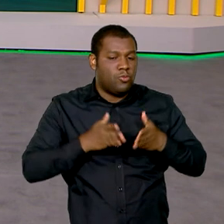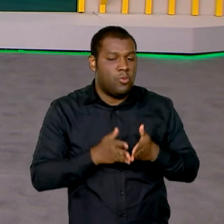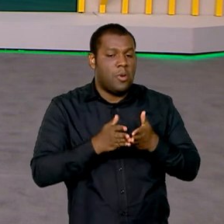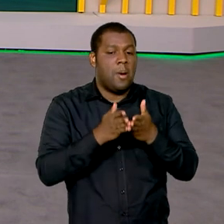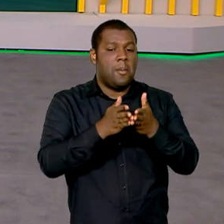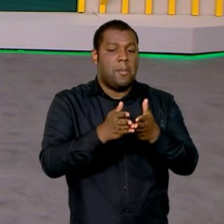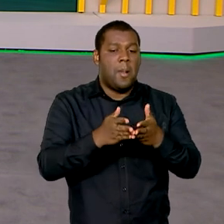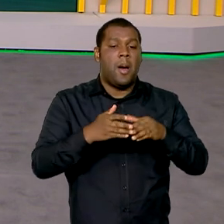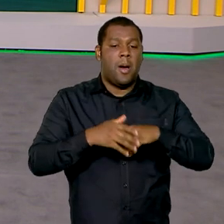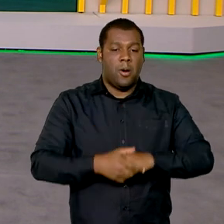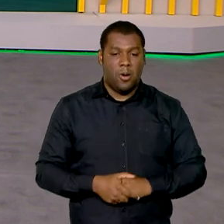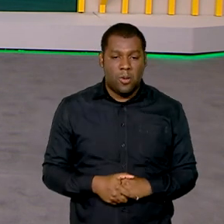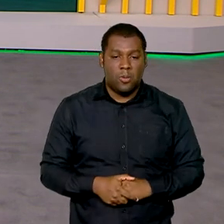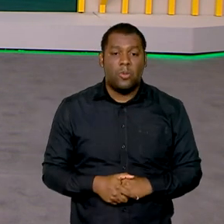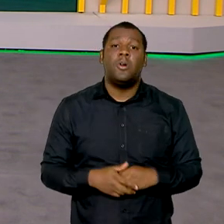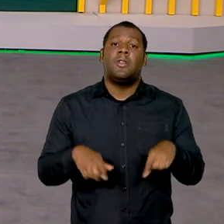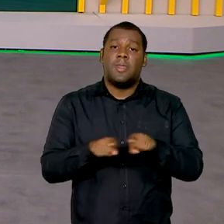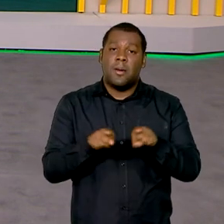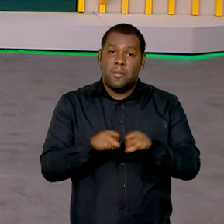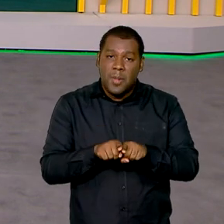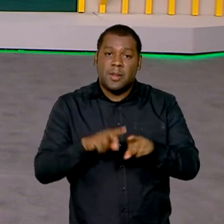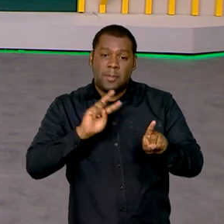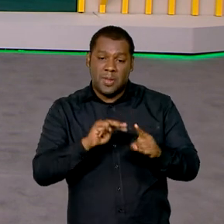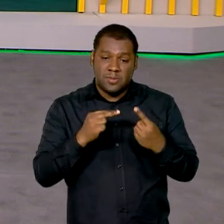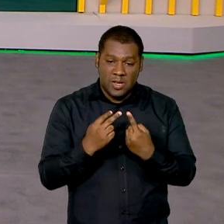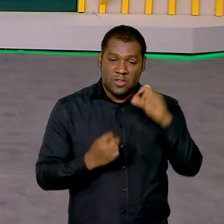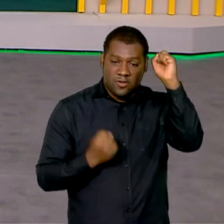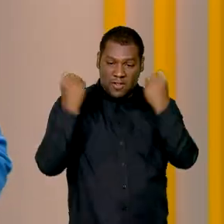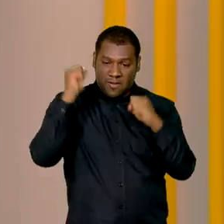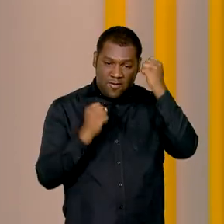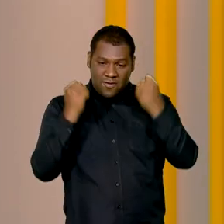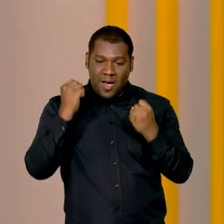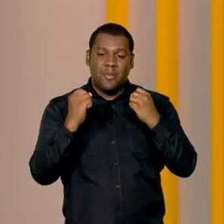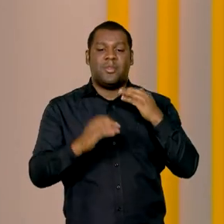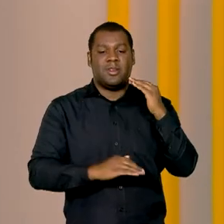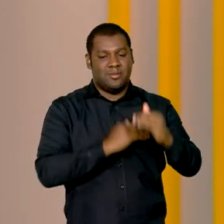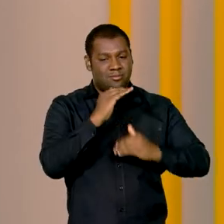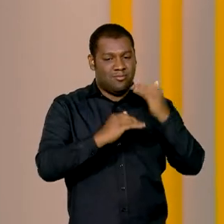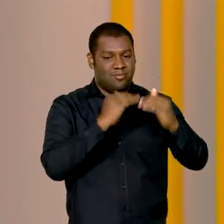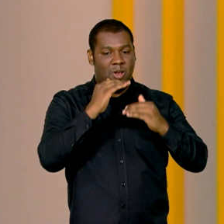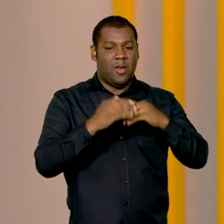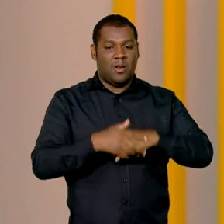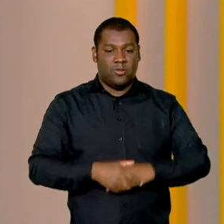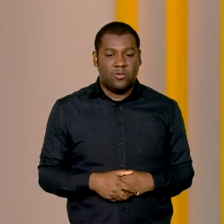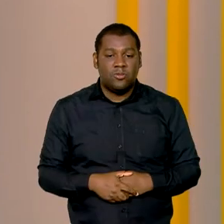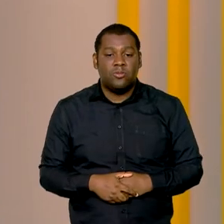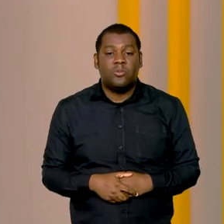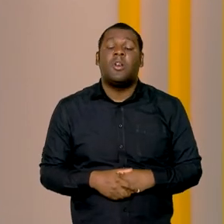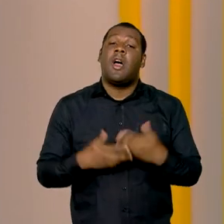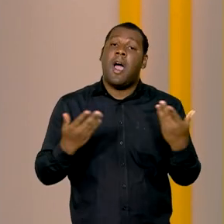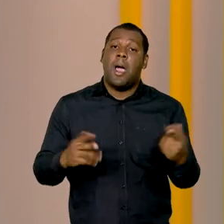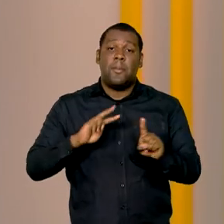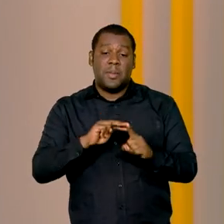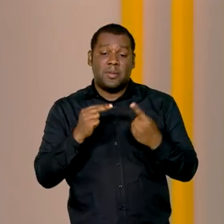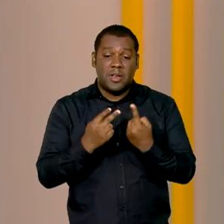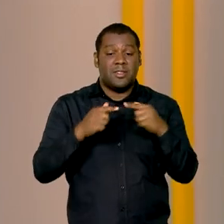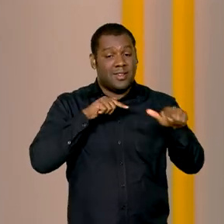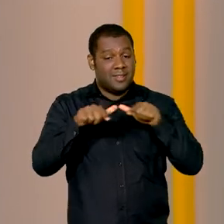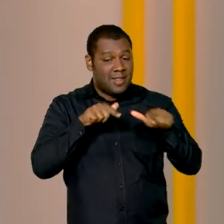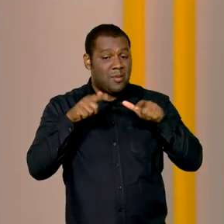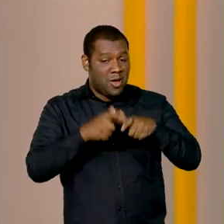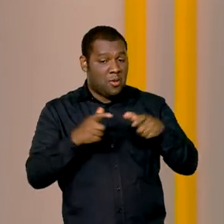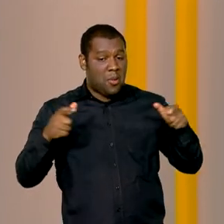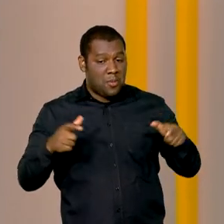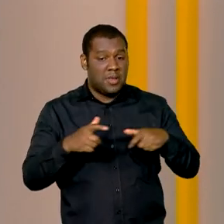capacidade do complexo industrial e portuário da cidade. As obras devem gerar mais emprego e renda para a